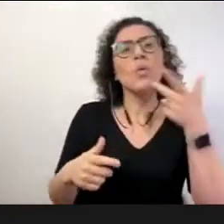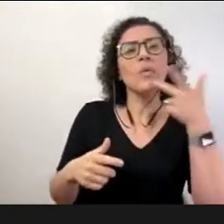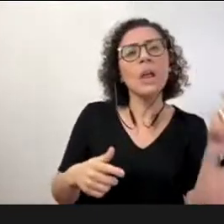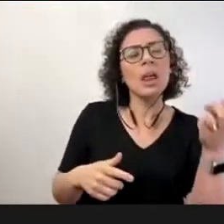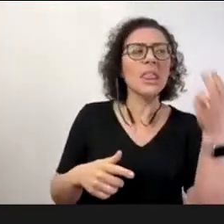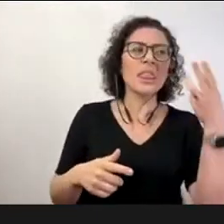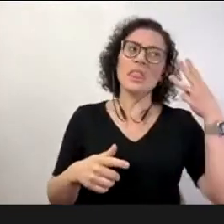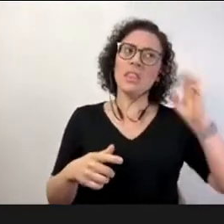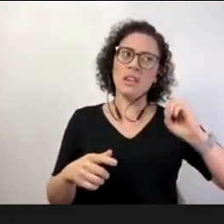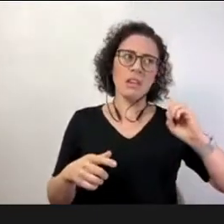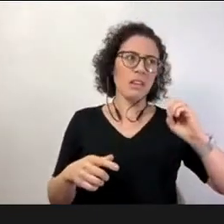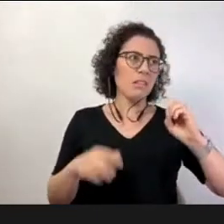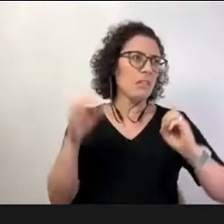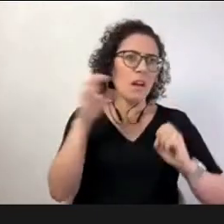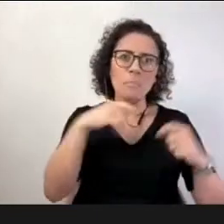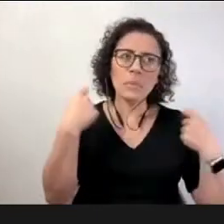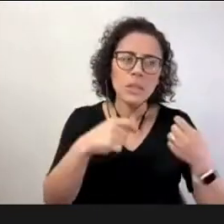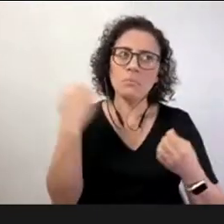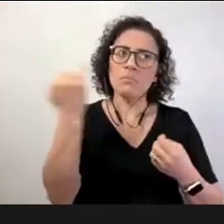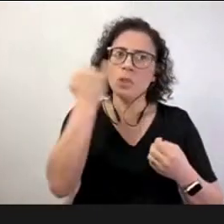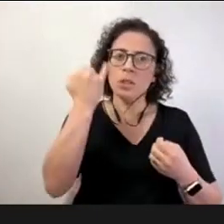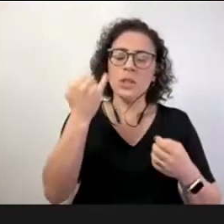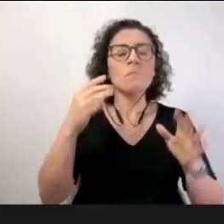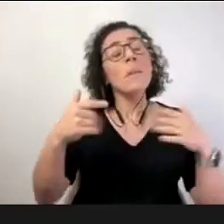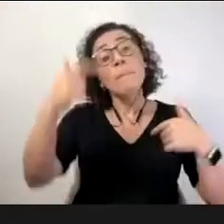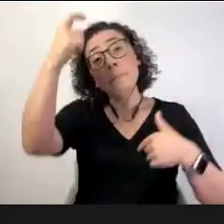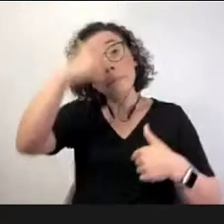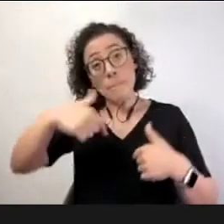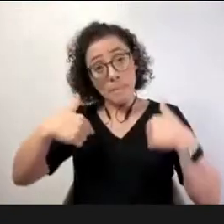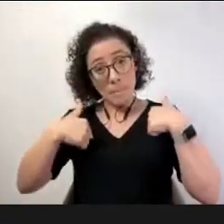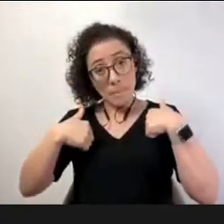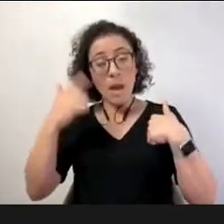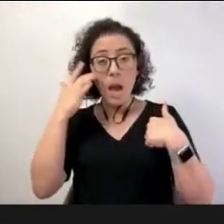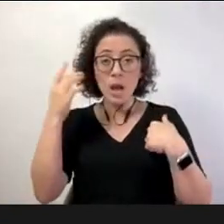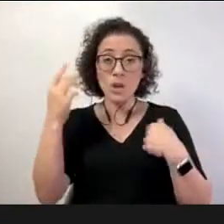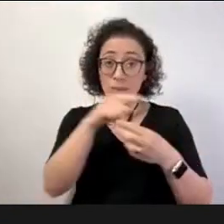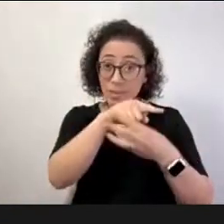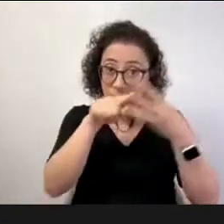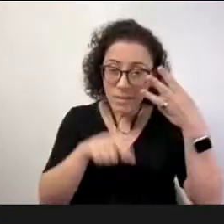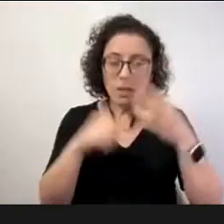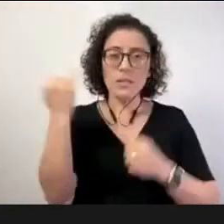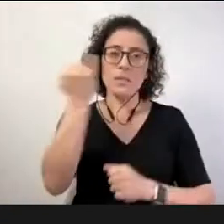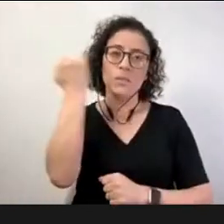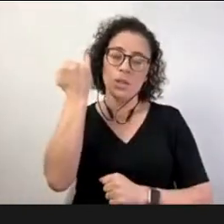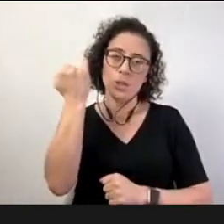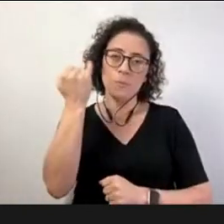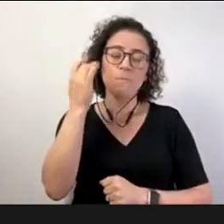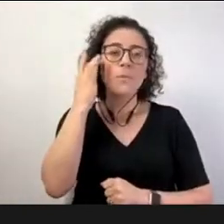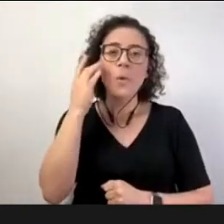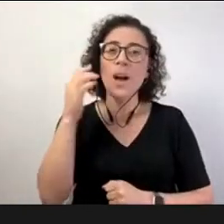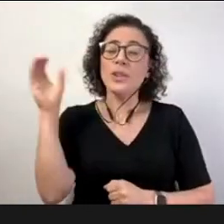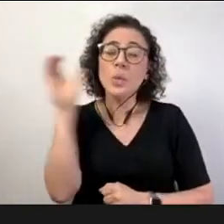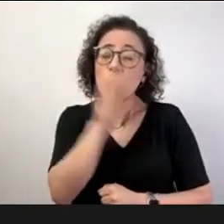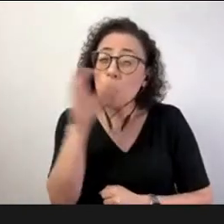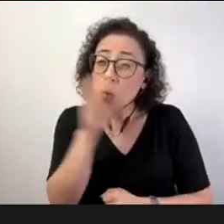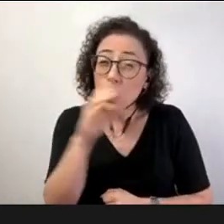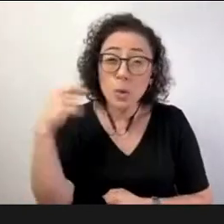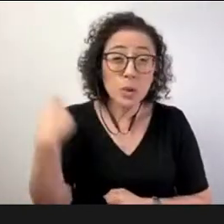mais importante são estas três que eu vos vou dizer. Em primeiro lugar a maior urgência é